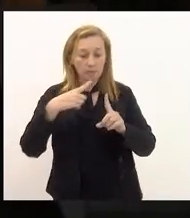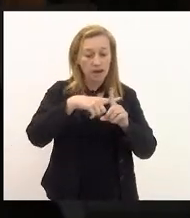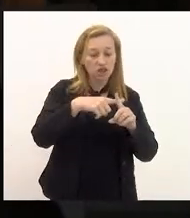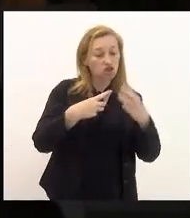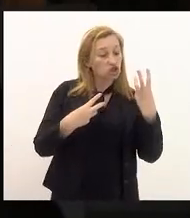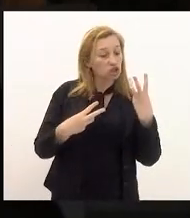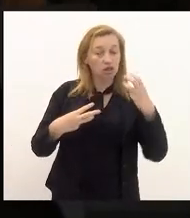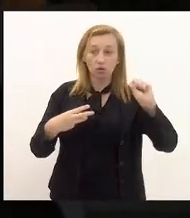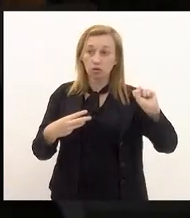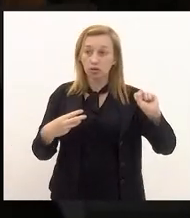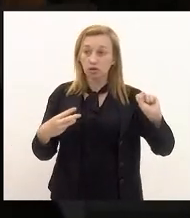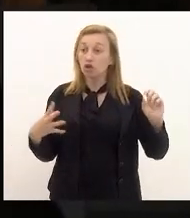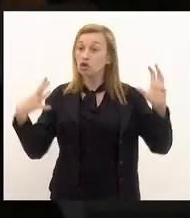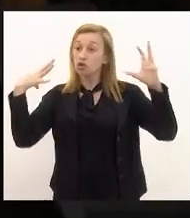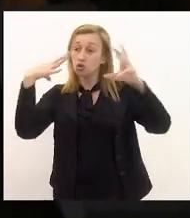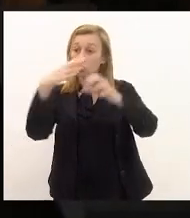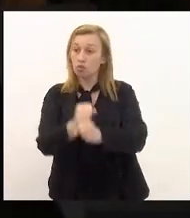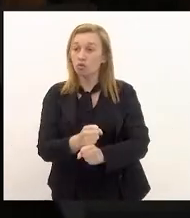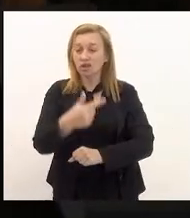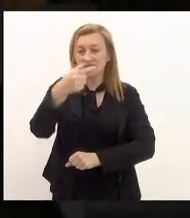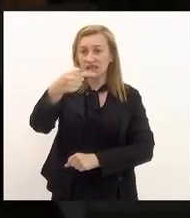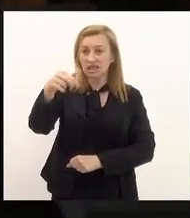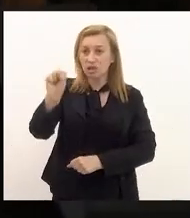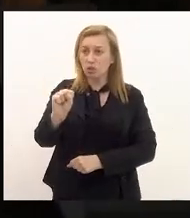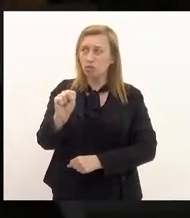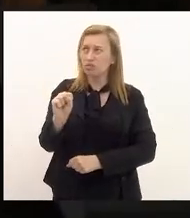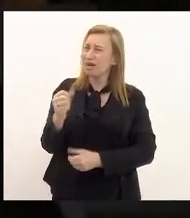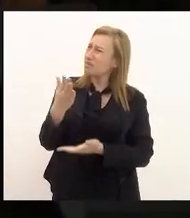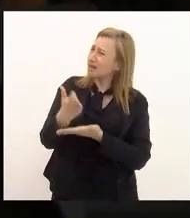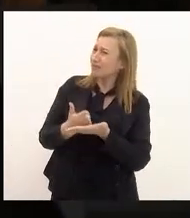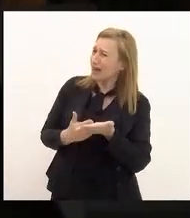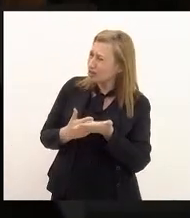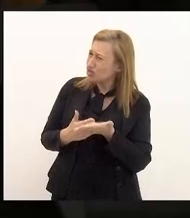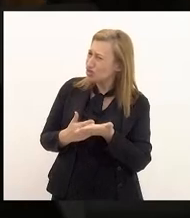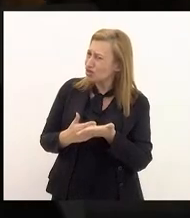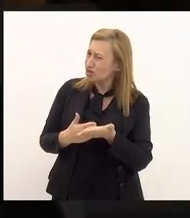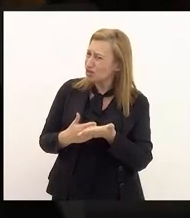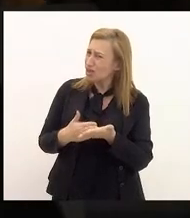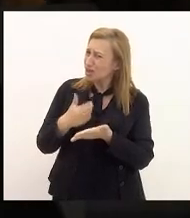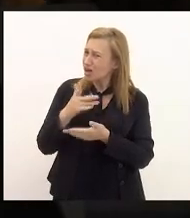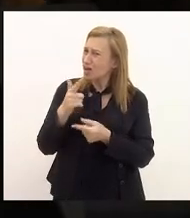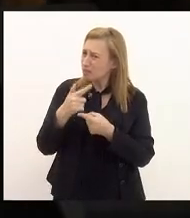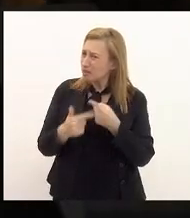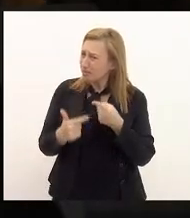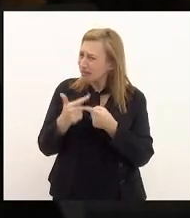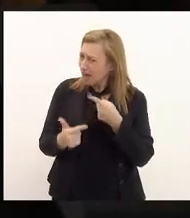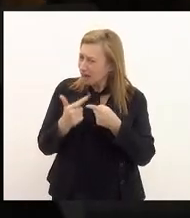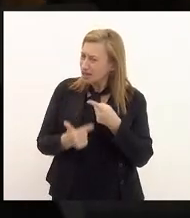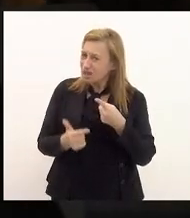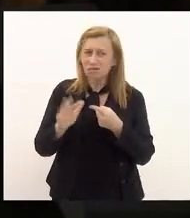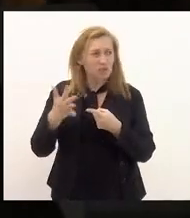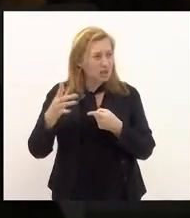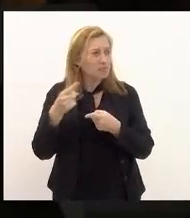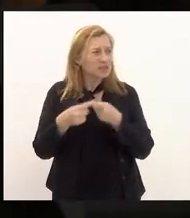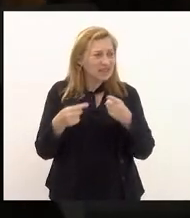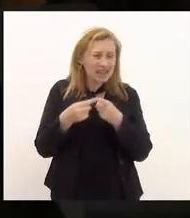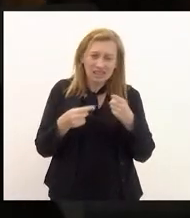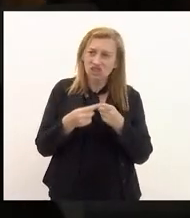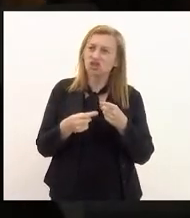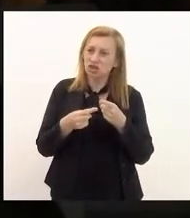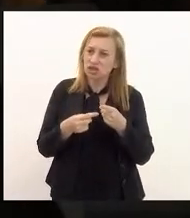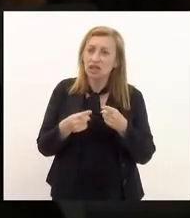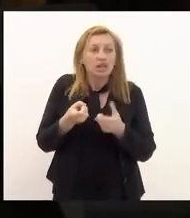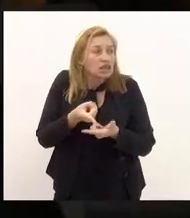deu 78 bom isso é praticamente a metade na verdade é aproximadamente a metade